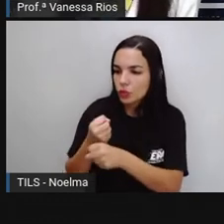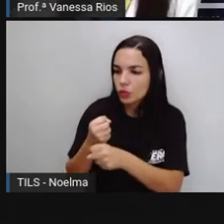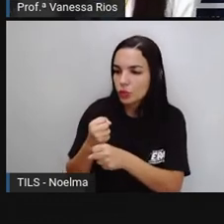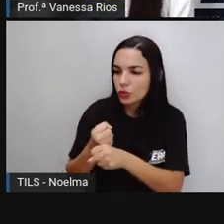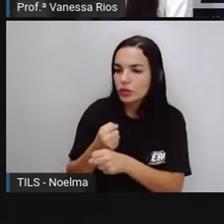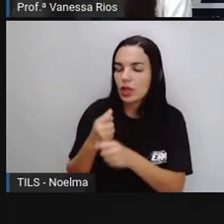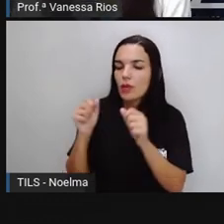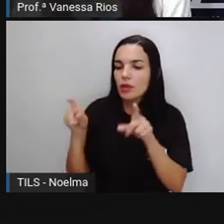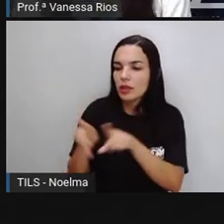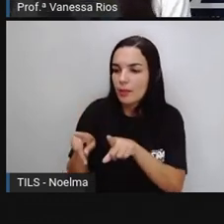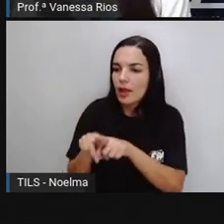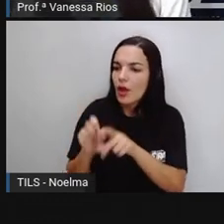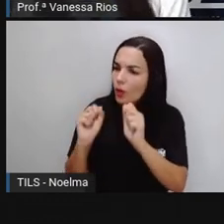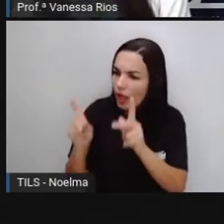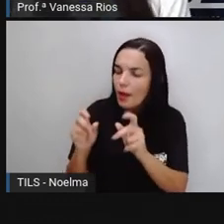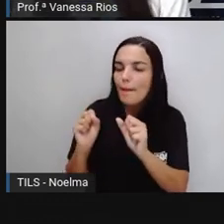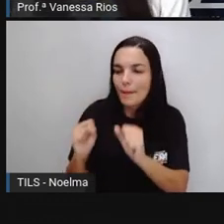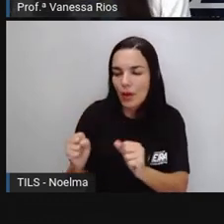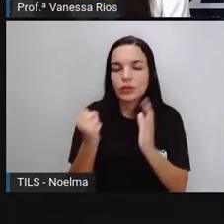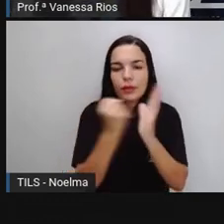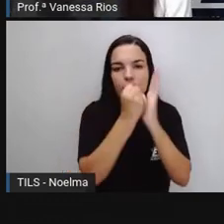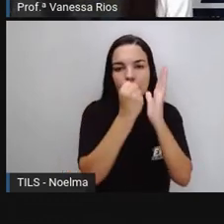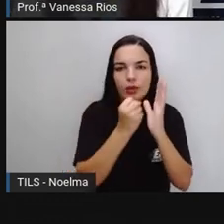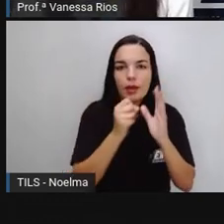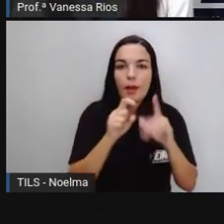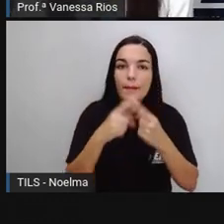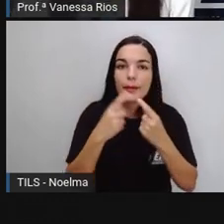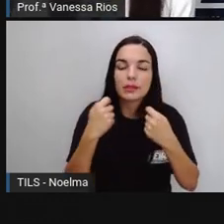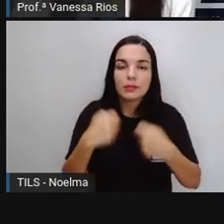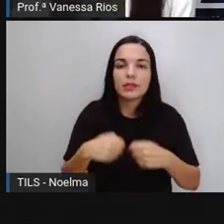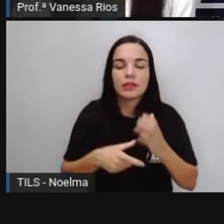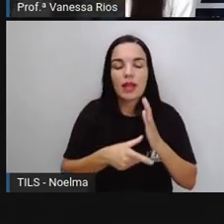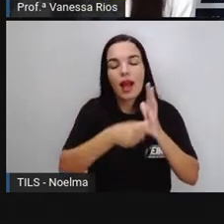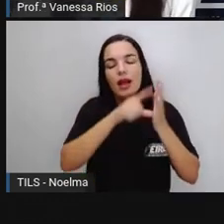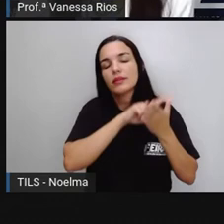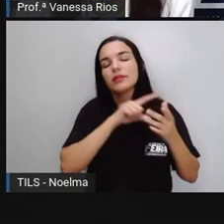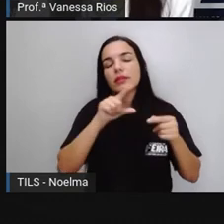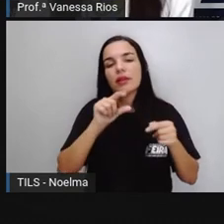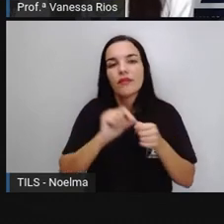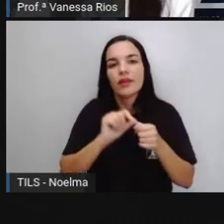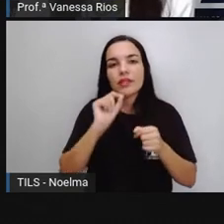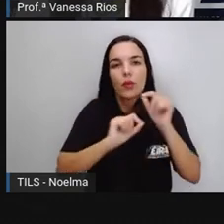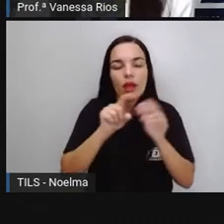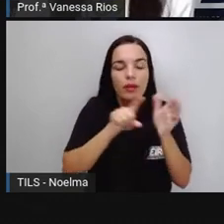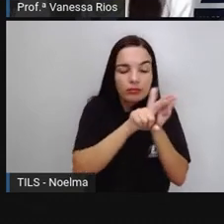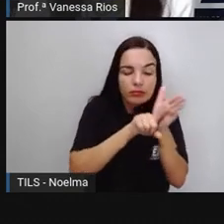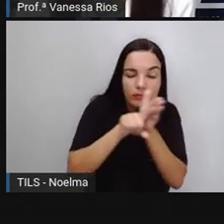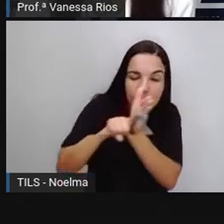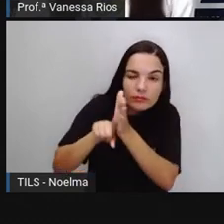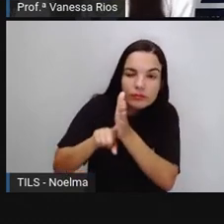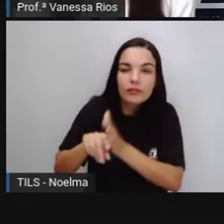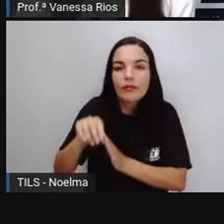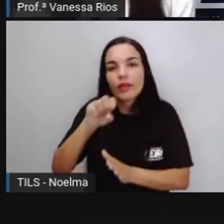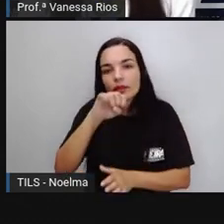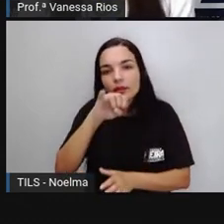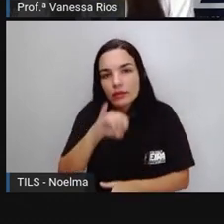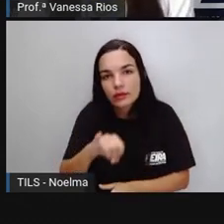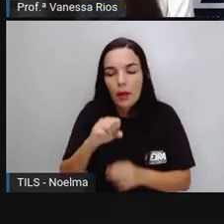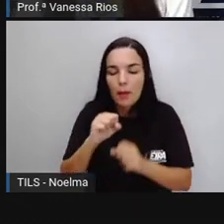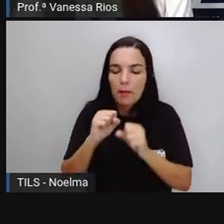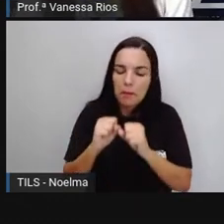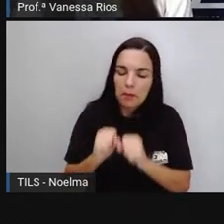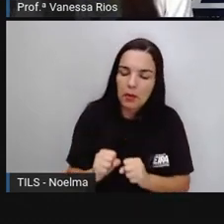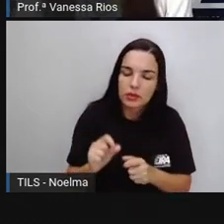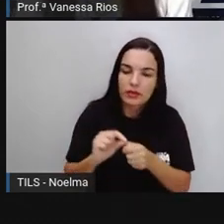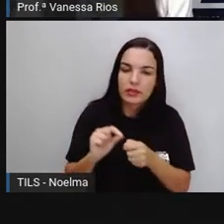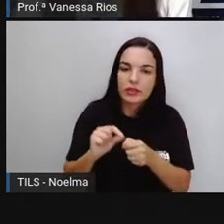materiais e também imateriais, e que a partir desse processo de reconhecimento fazem todas as ações